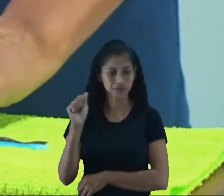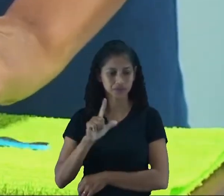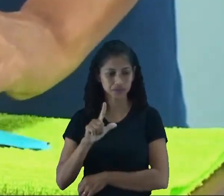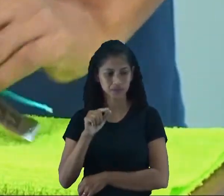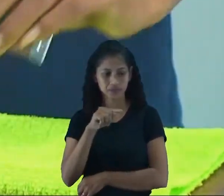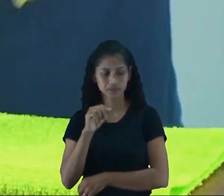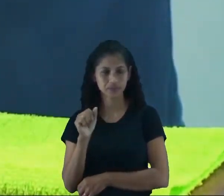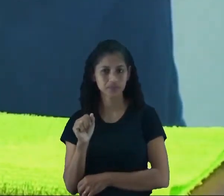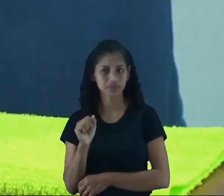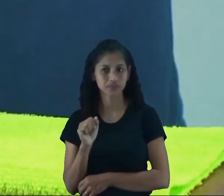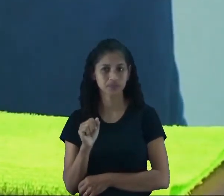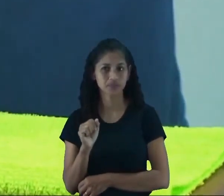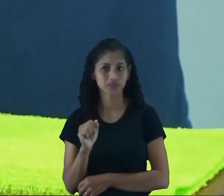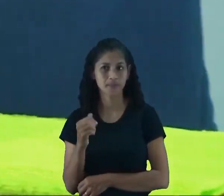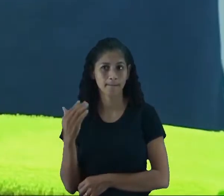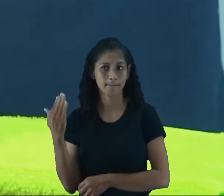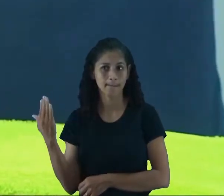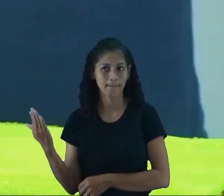Tá dando aqui, ó.